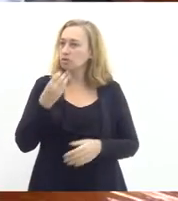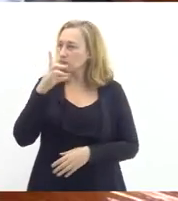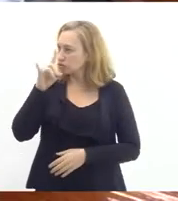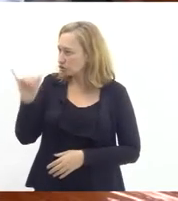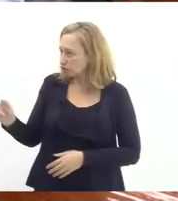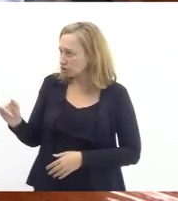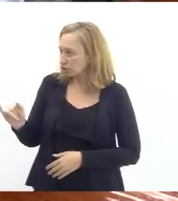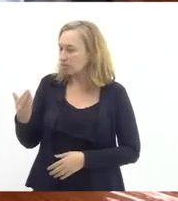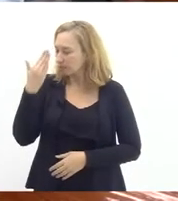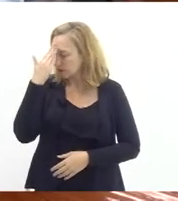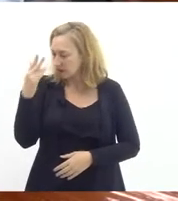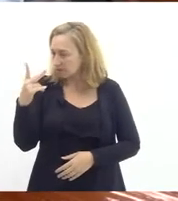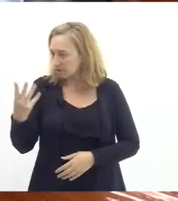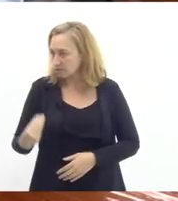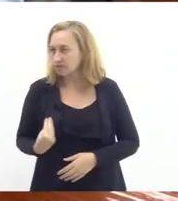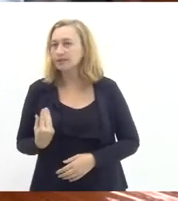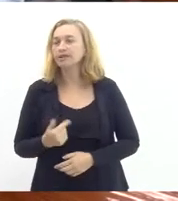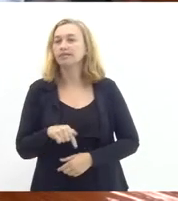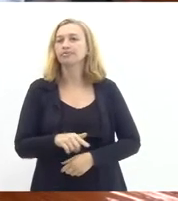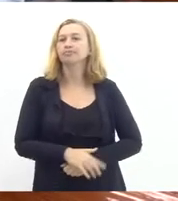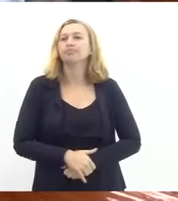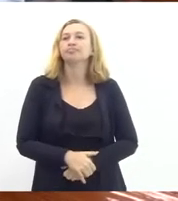obrigado pela presença